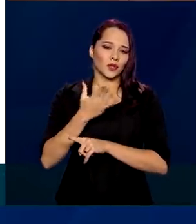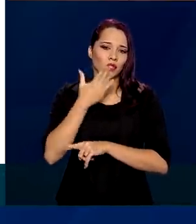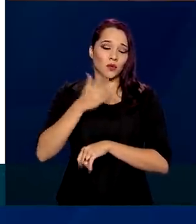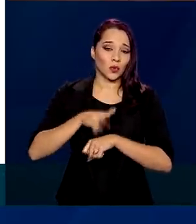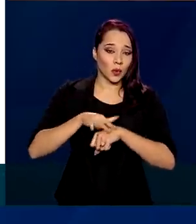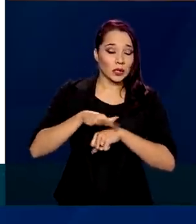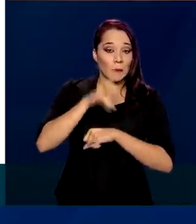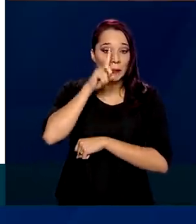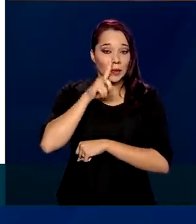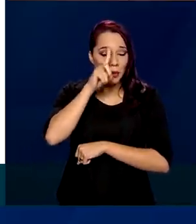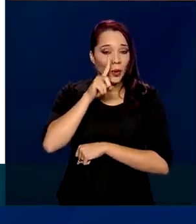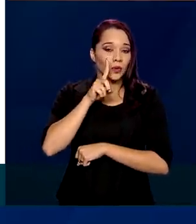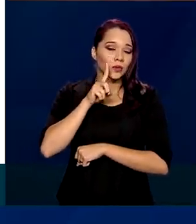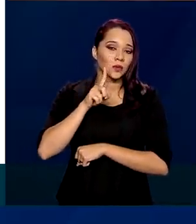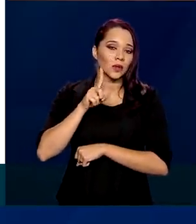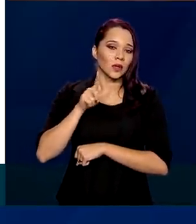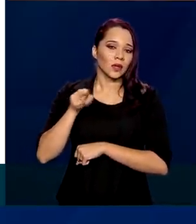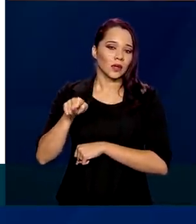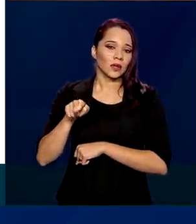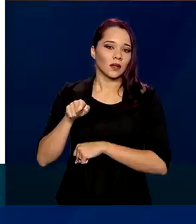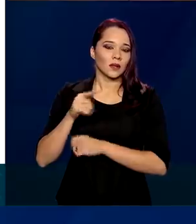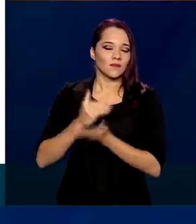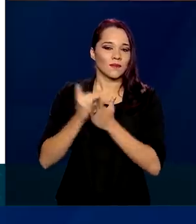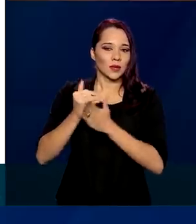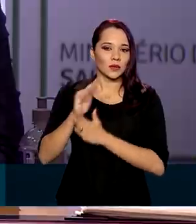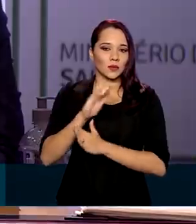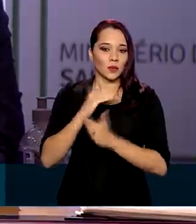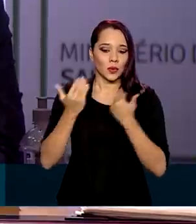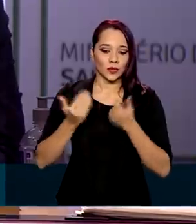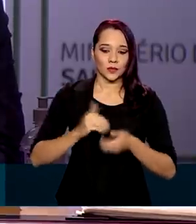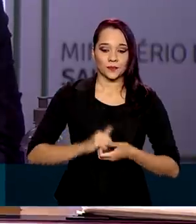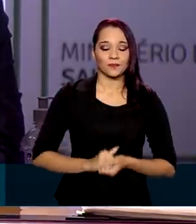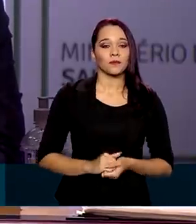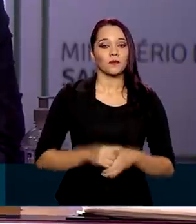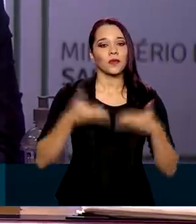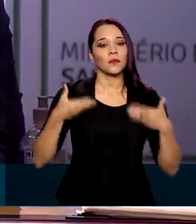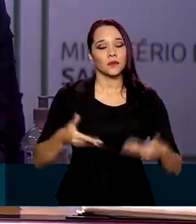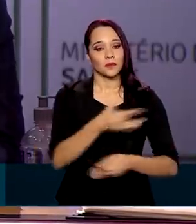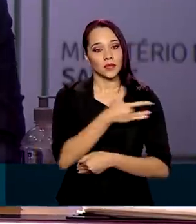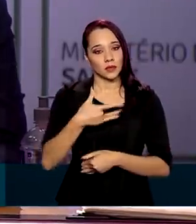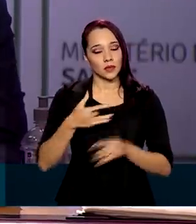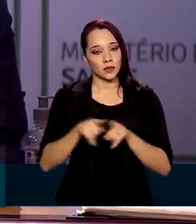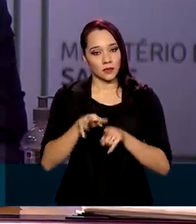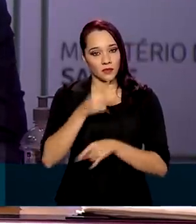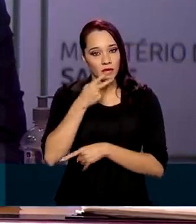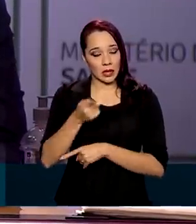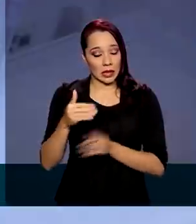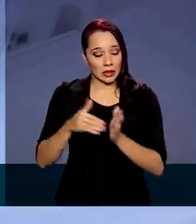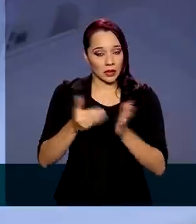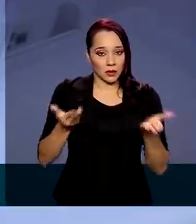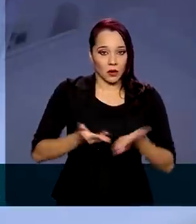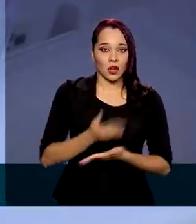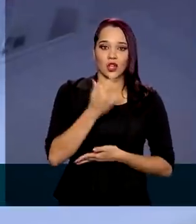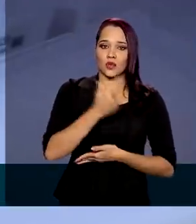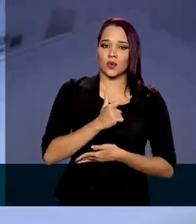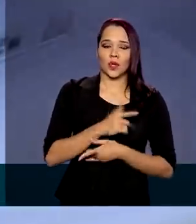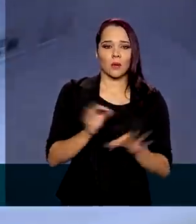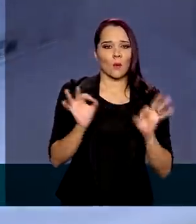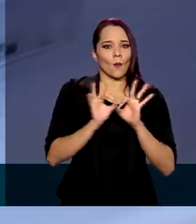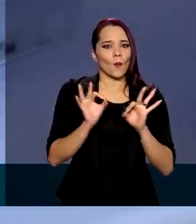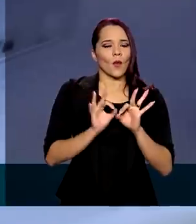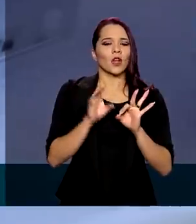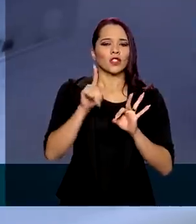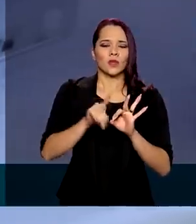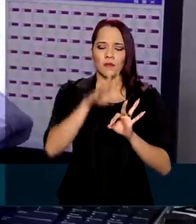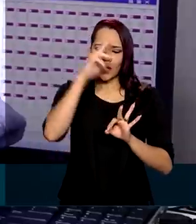fatores de risco que estão associados ao óbito. O Ministério da Saúde afirmou que até o momento não há nenhum caso